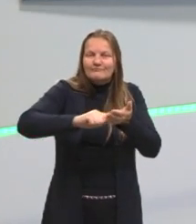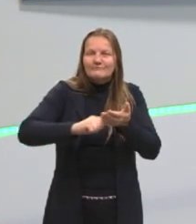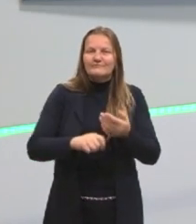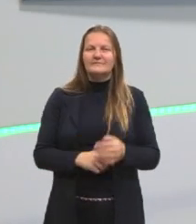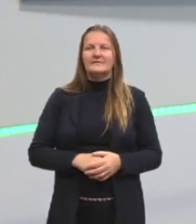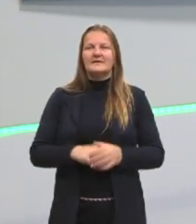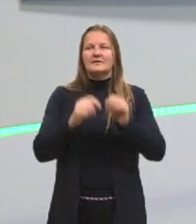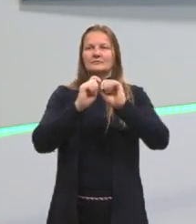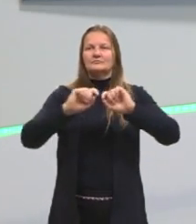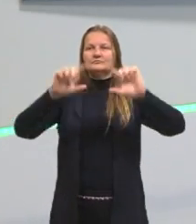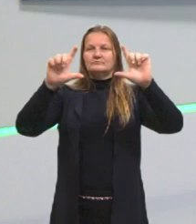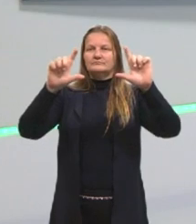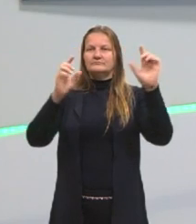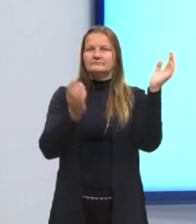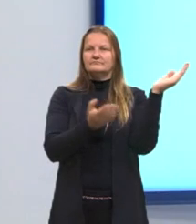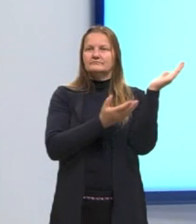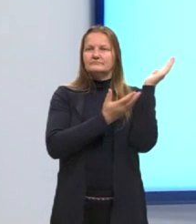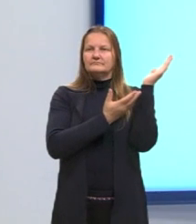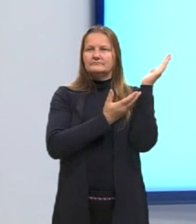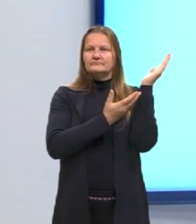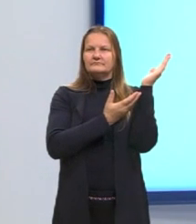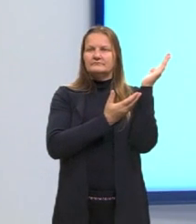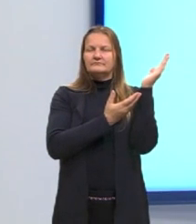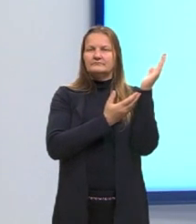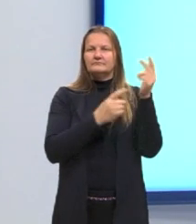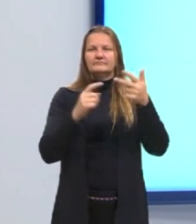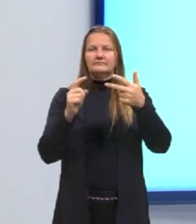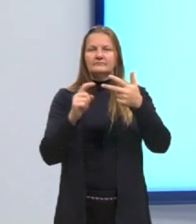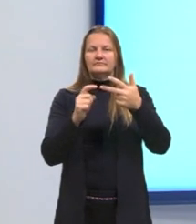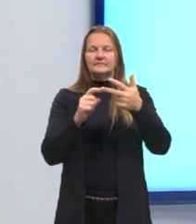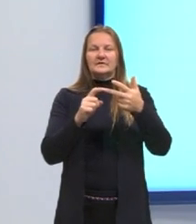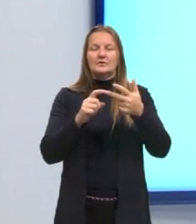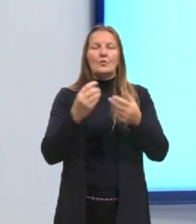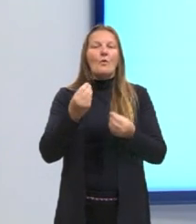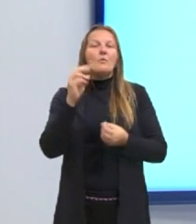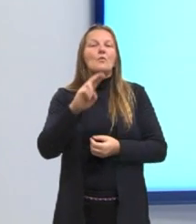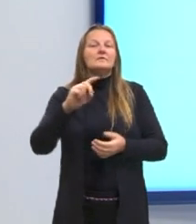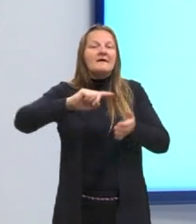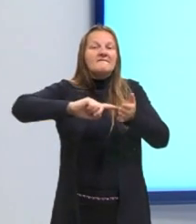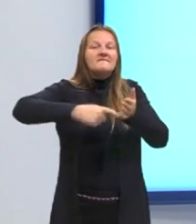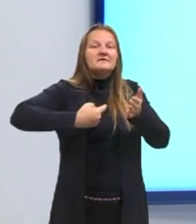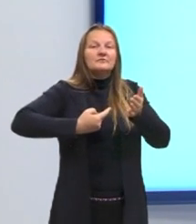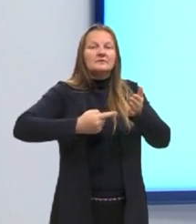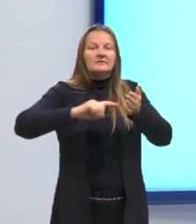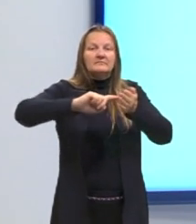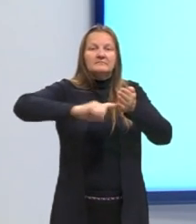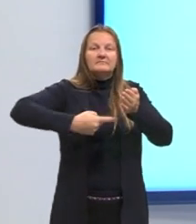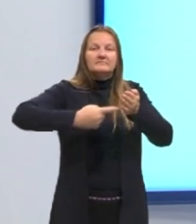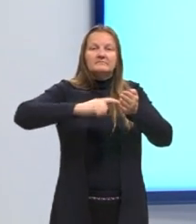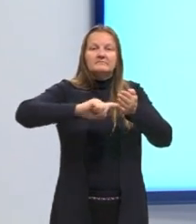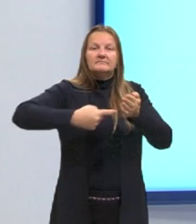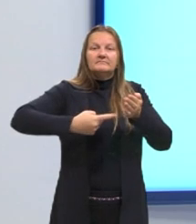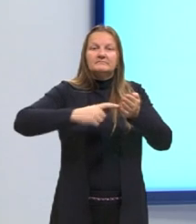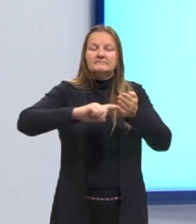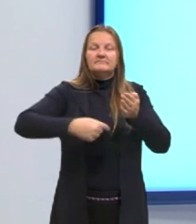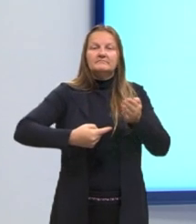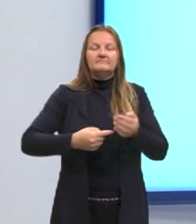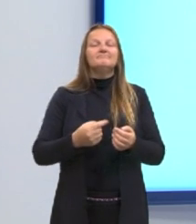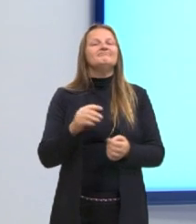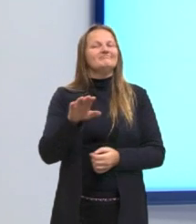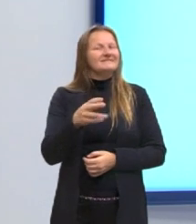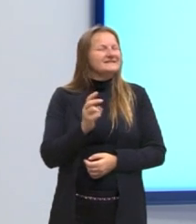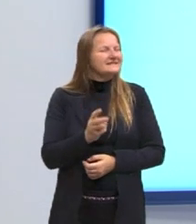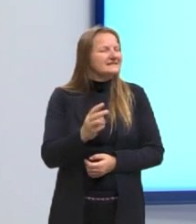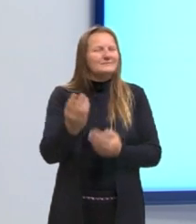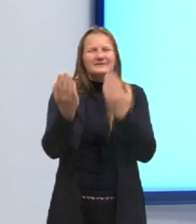nossa tela, o terceiro ponto é a vírgula. E a vírgula é uma das grandes dúvidas,